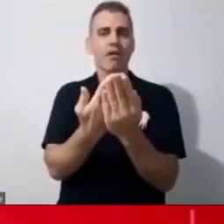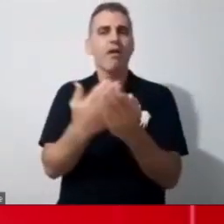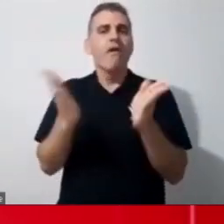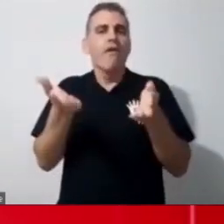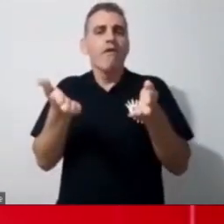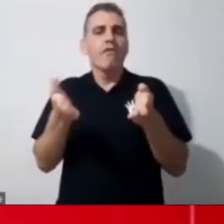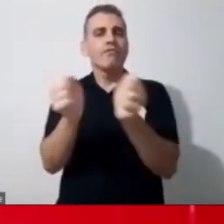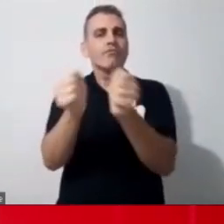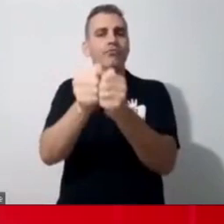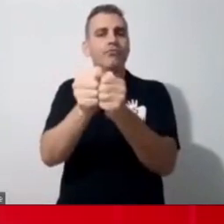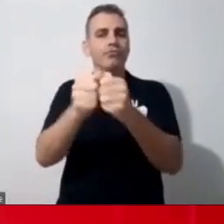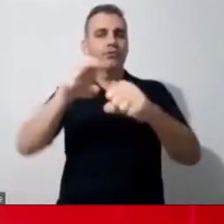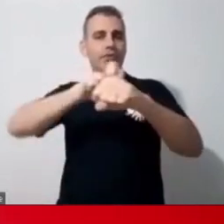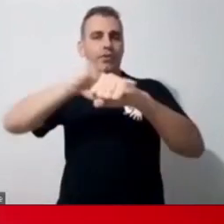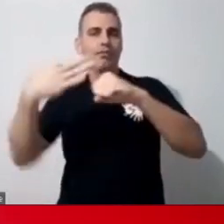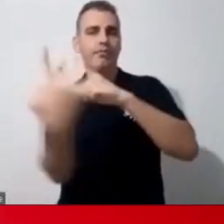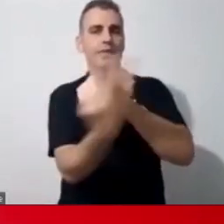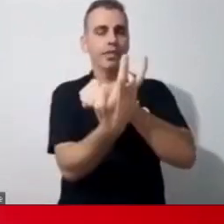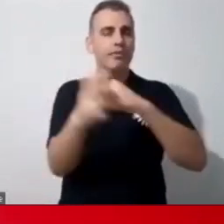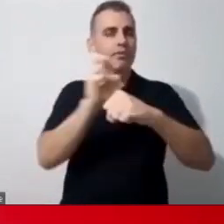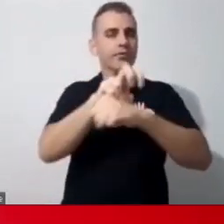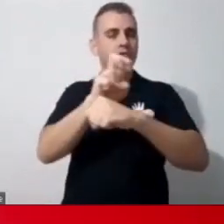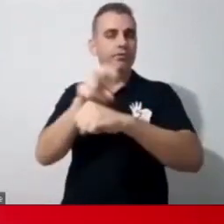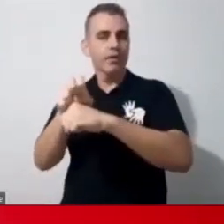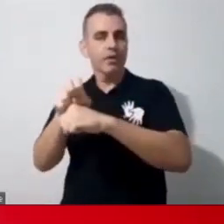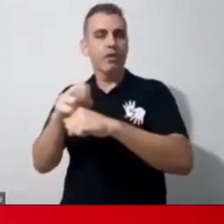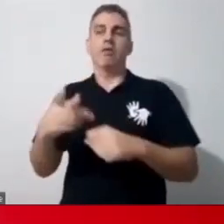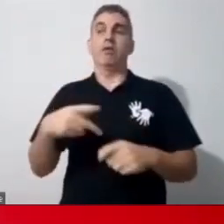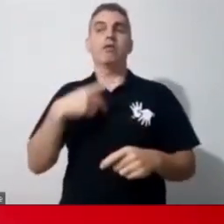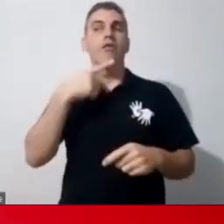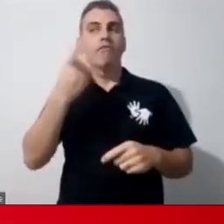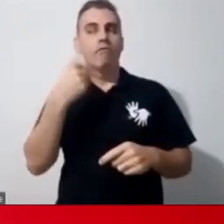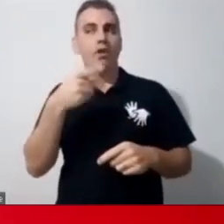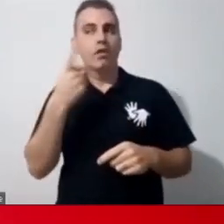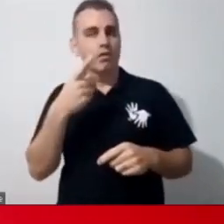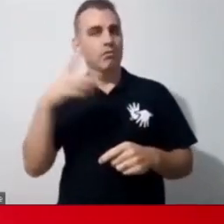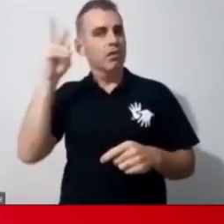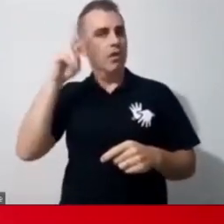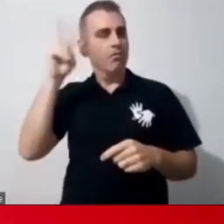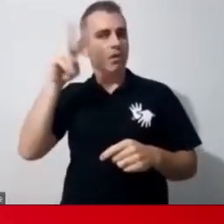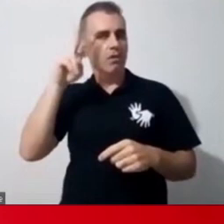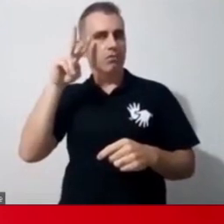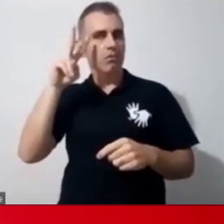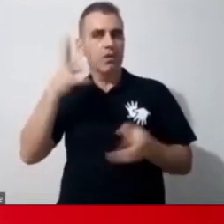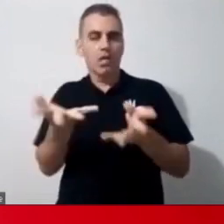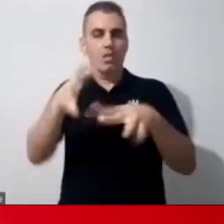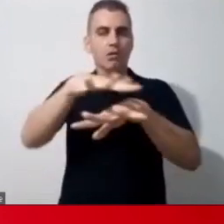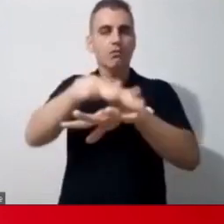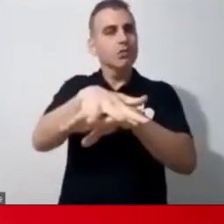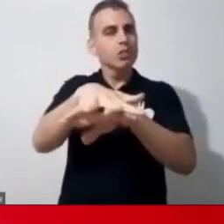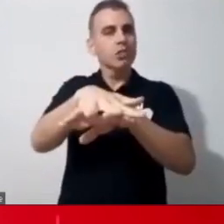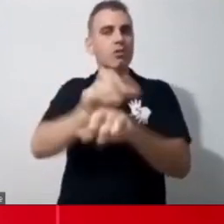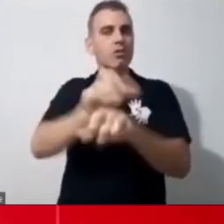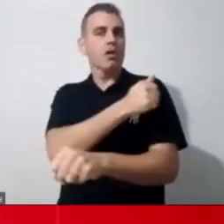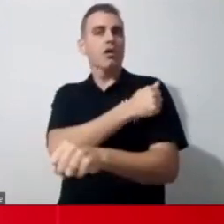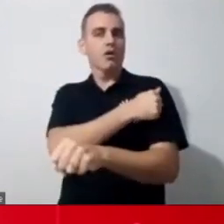né. Lembrando que a gente está falando de inclusão lá nos alunos com deficiência. Então, assim, o nosso foco aqui